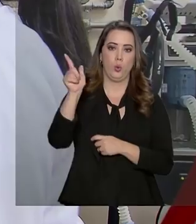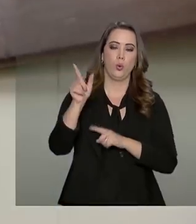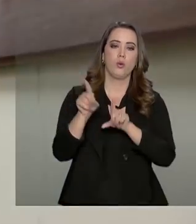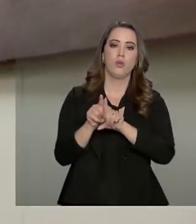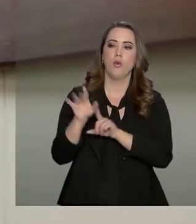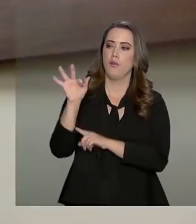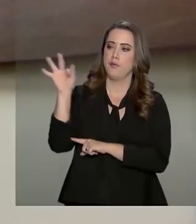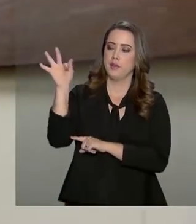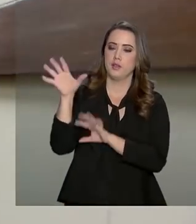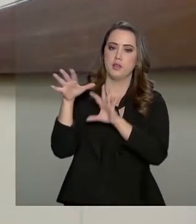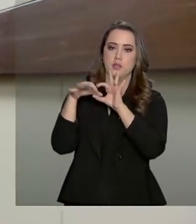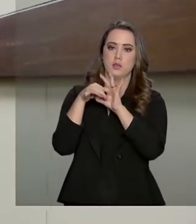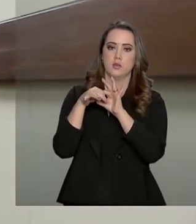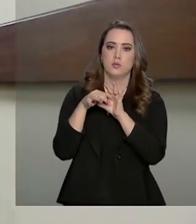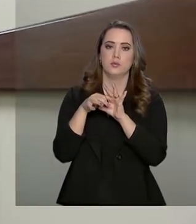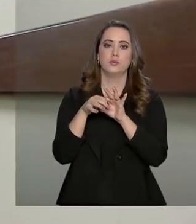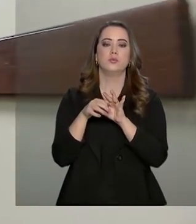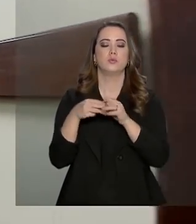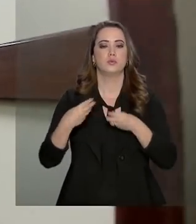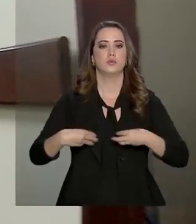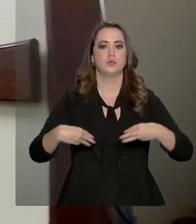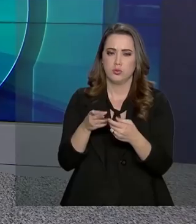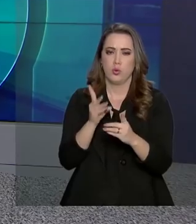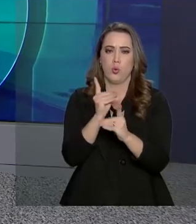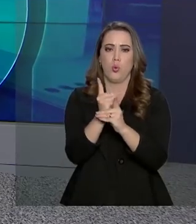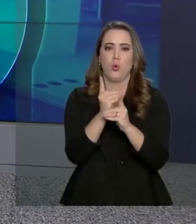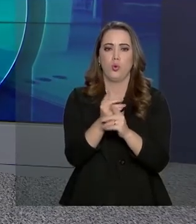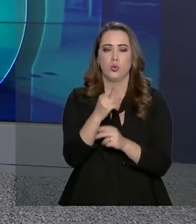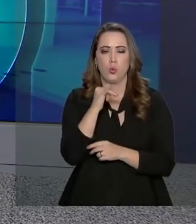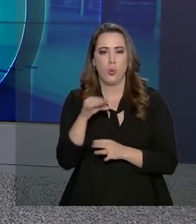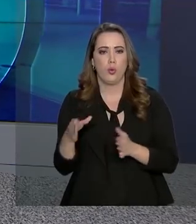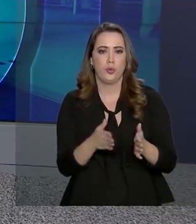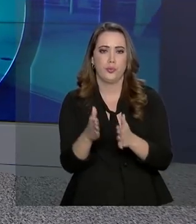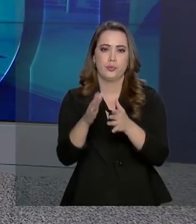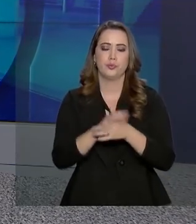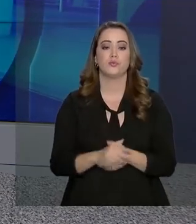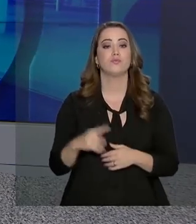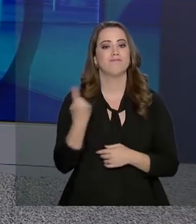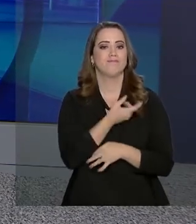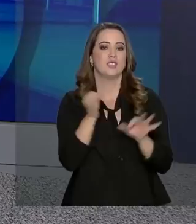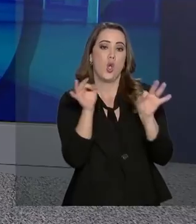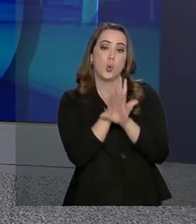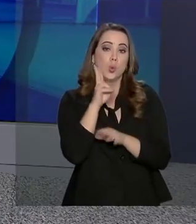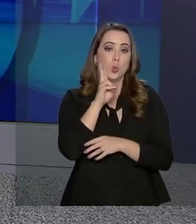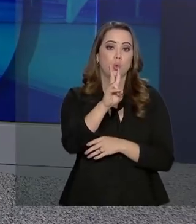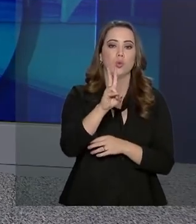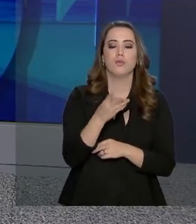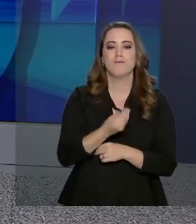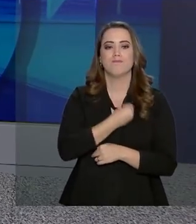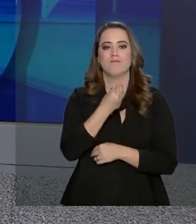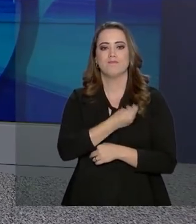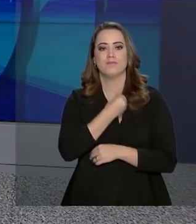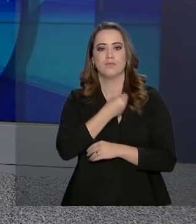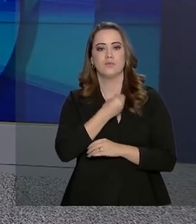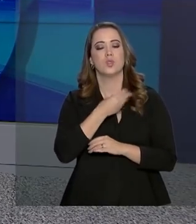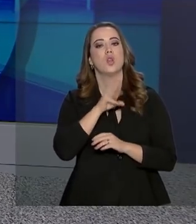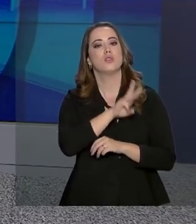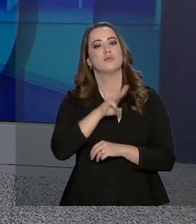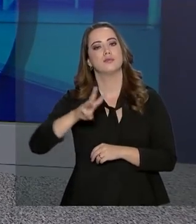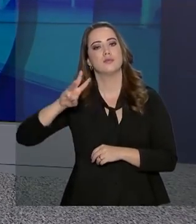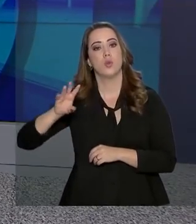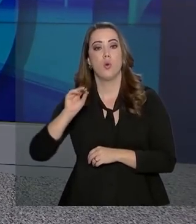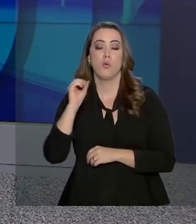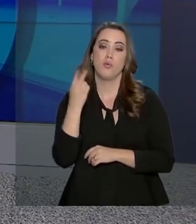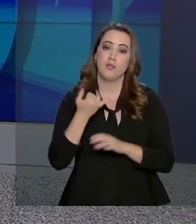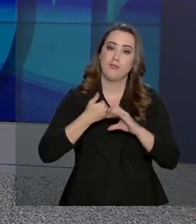federais, vinculadas ao Ministério da Educação. Nós ficamos por aqui. Toda a nossa programação você acompanha ao vivo pelo site